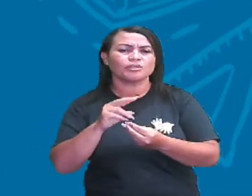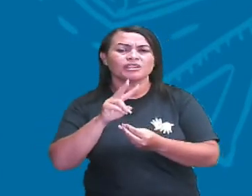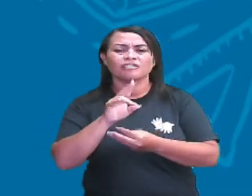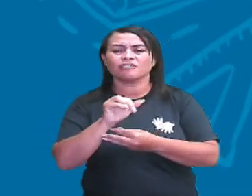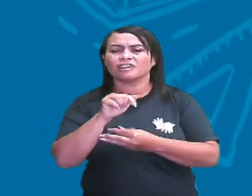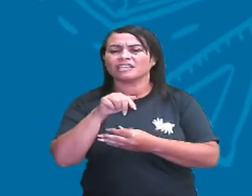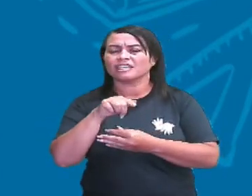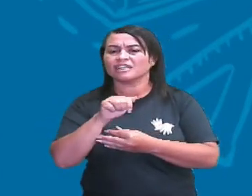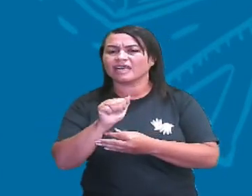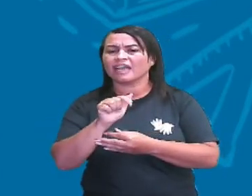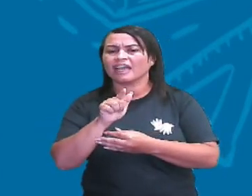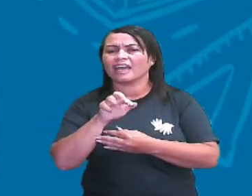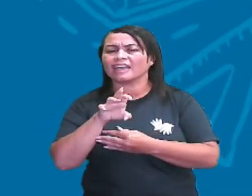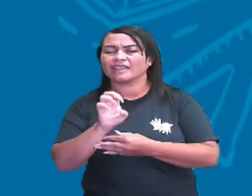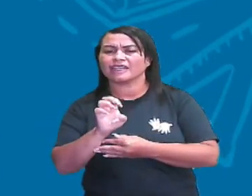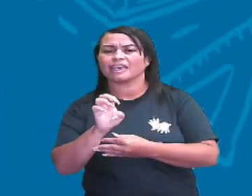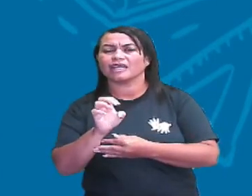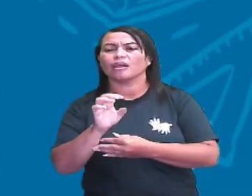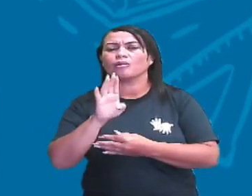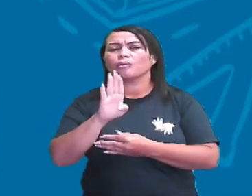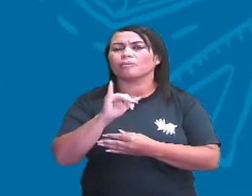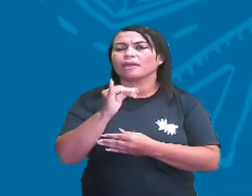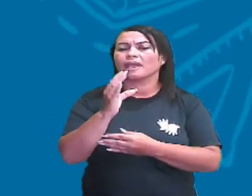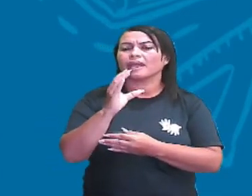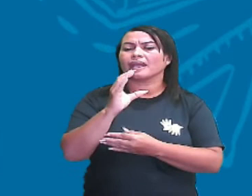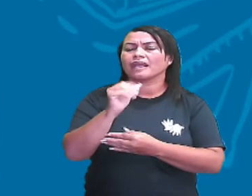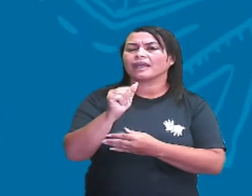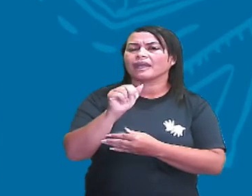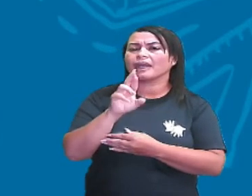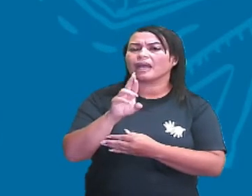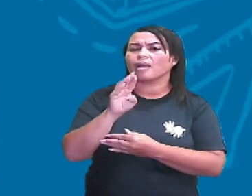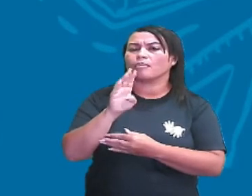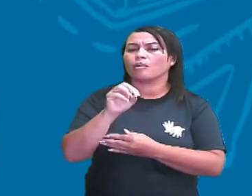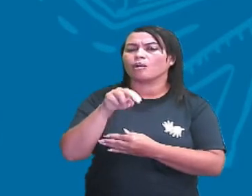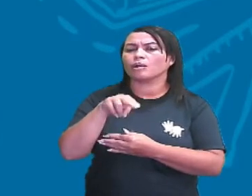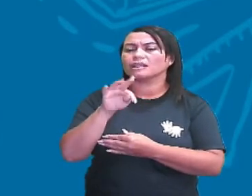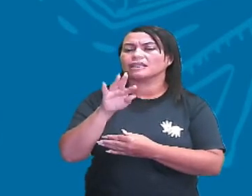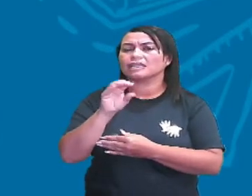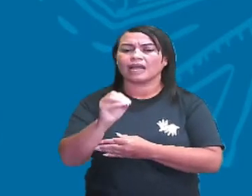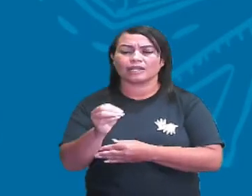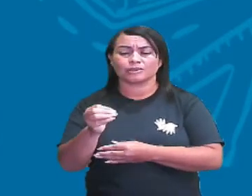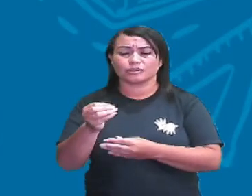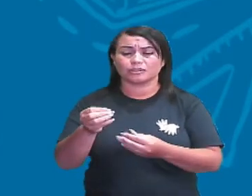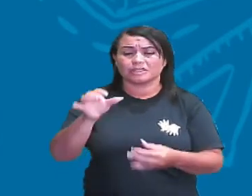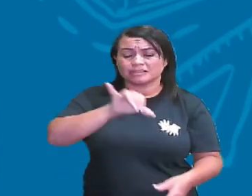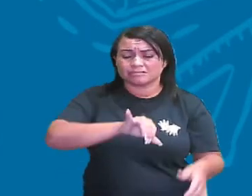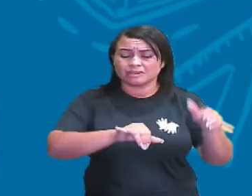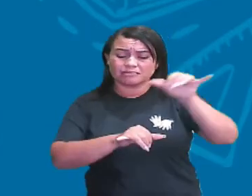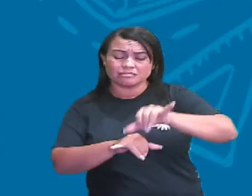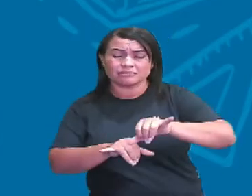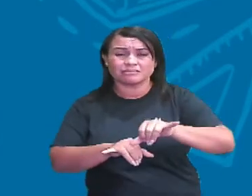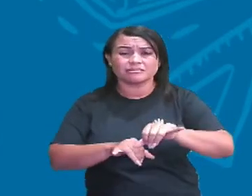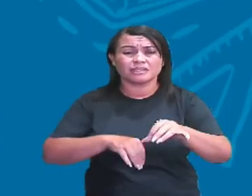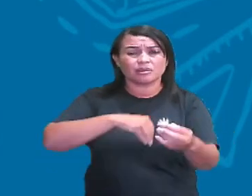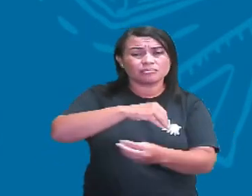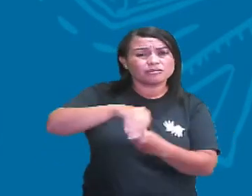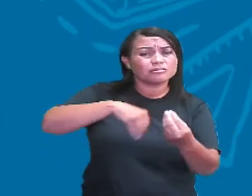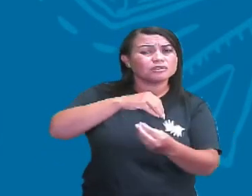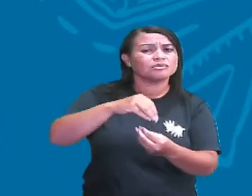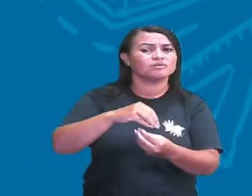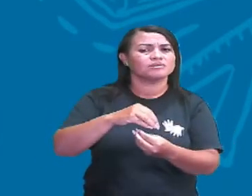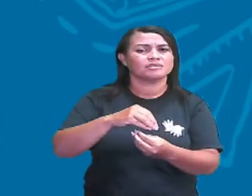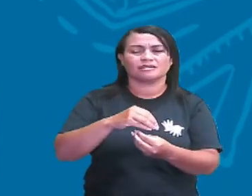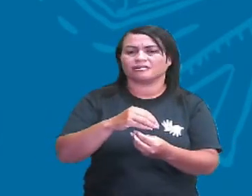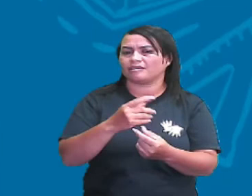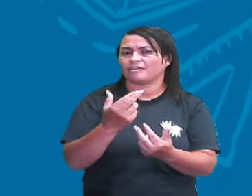de sódio. Quando na química falamos que você junta um ácido como vinagre com bicarbonato de sódio, que é uma base, ácido como base vai dar